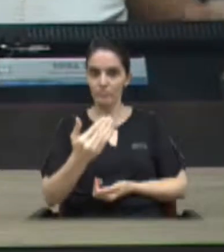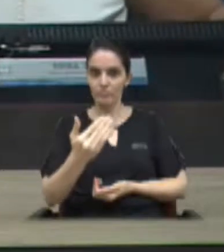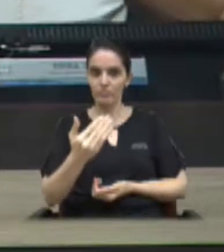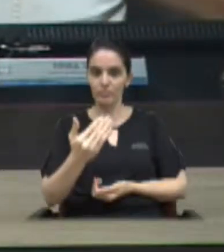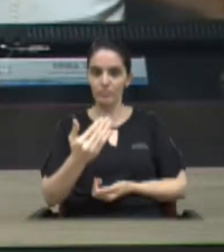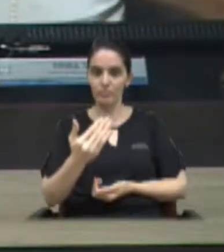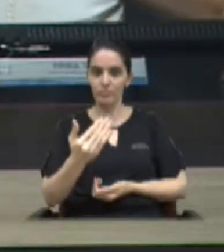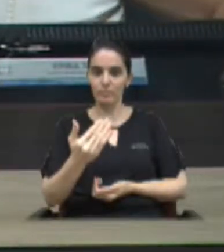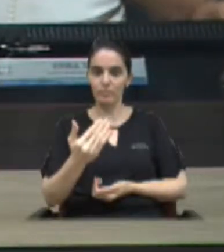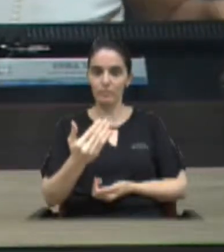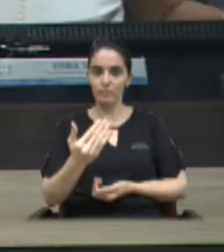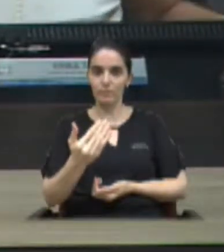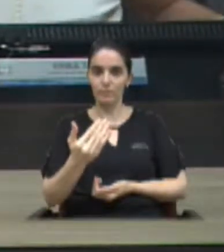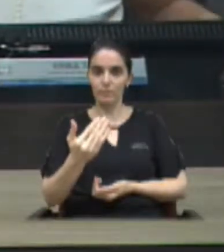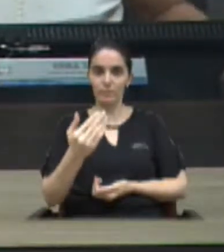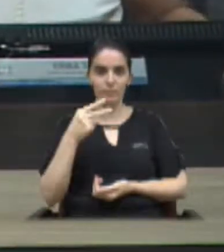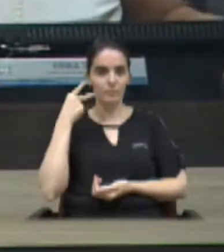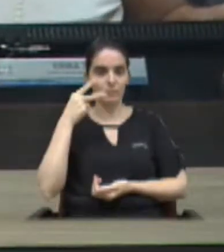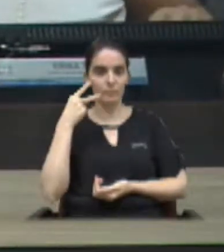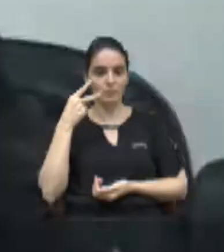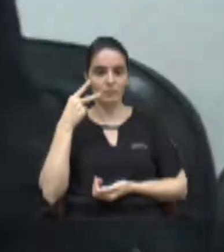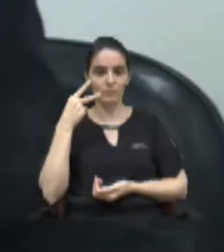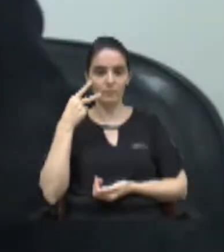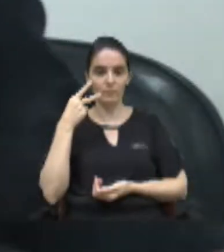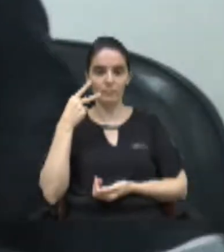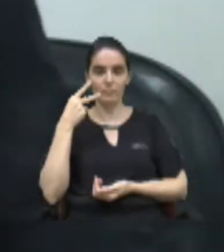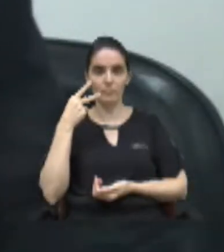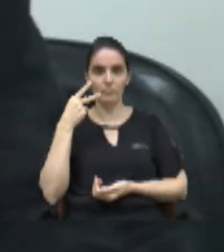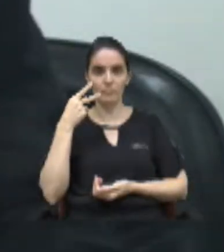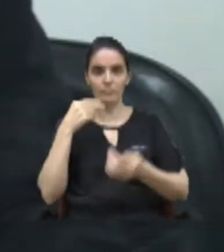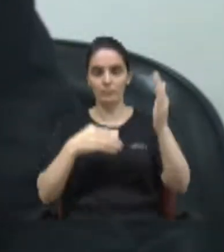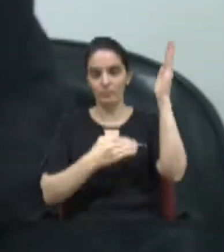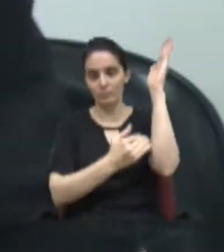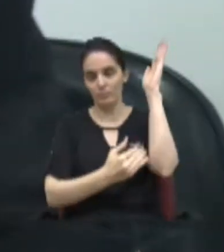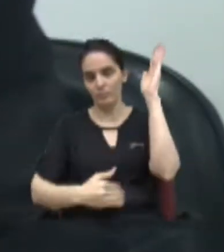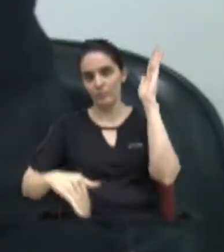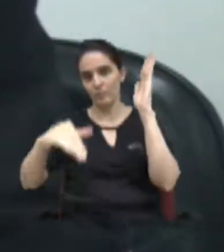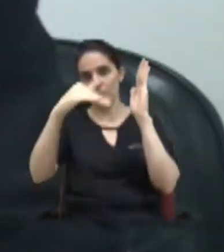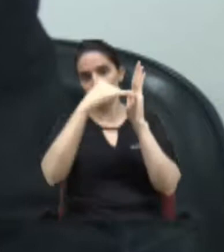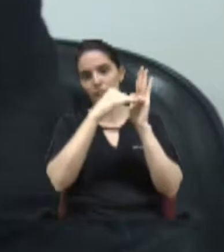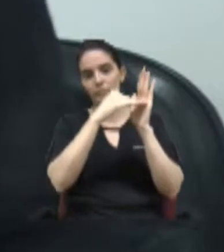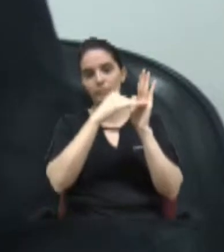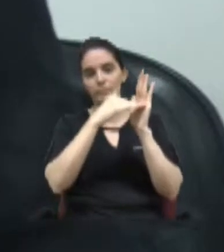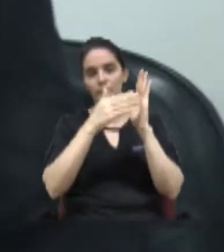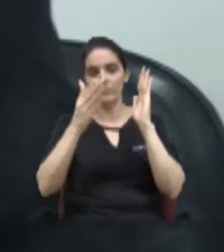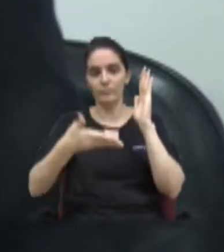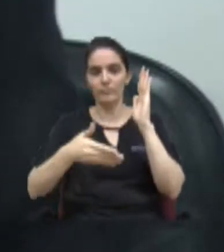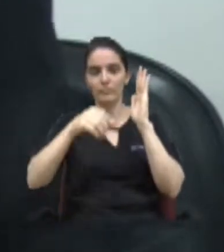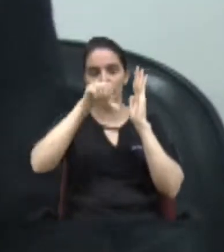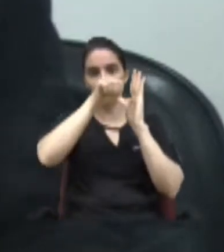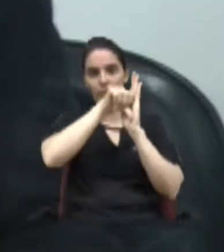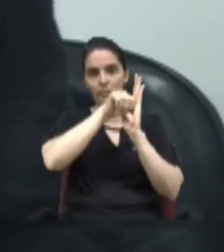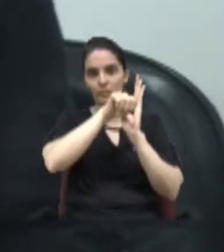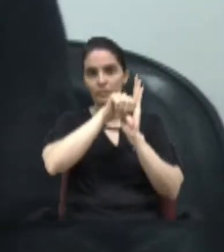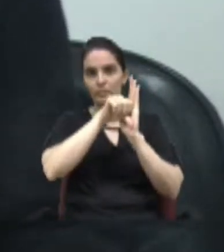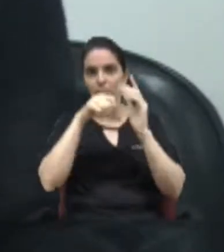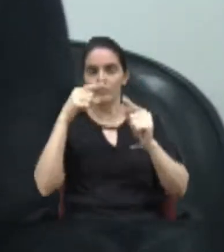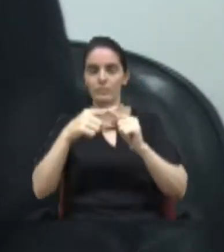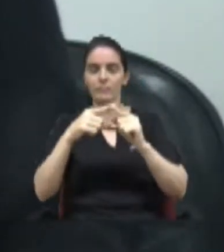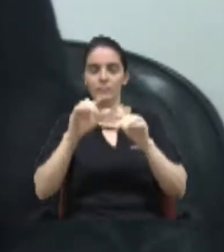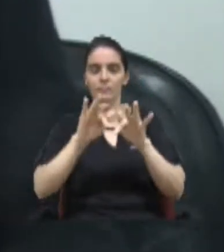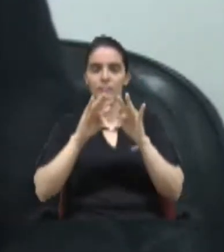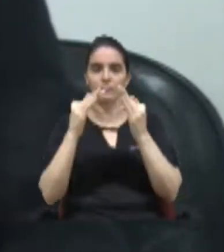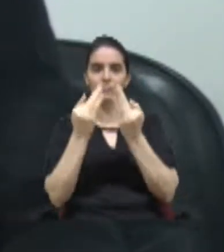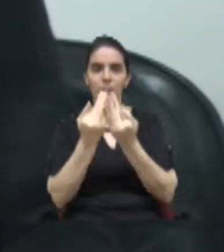complacência dos nobres vereadores para que possamos inverter a pauta para ser lido o item 9, uma vez que a família